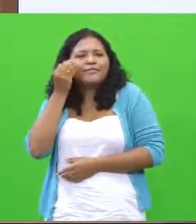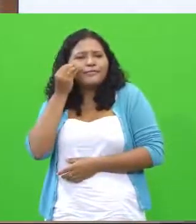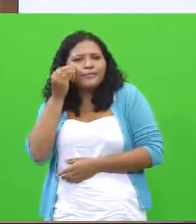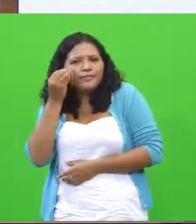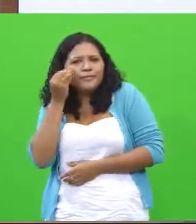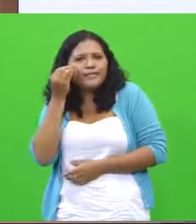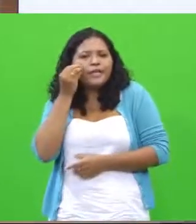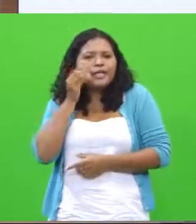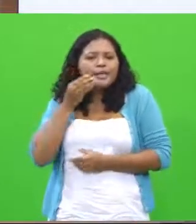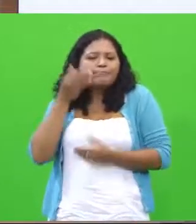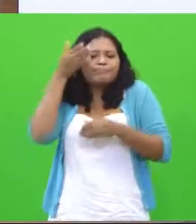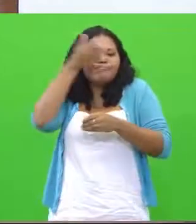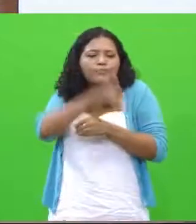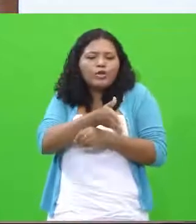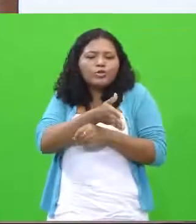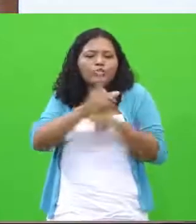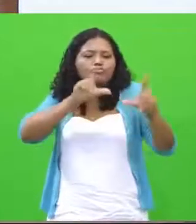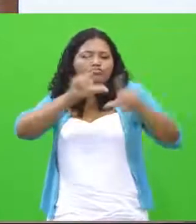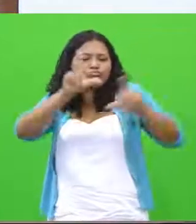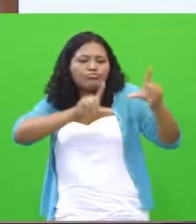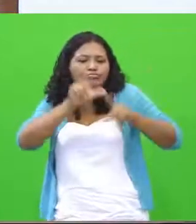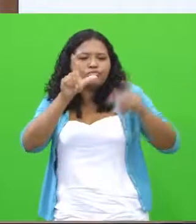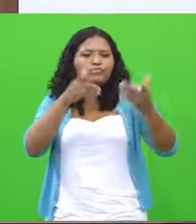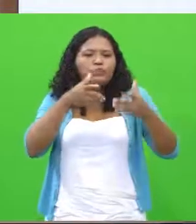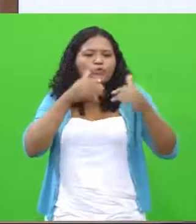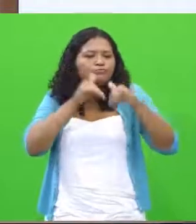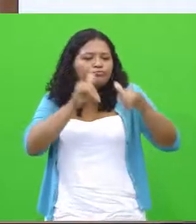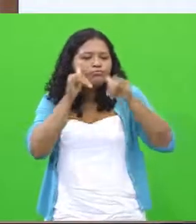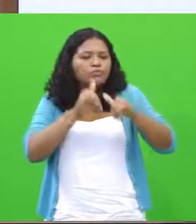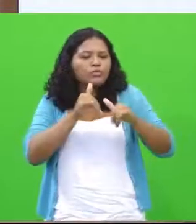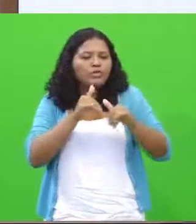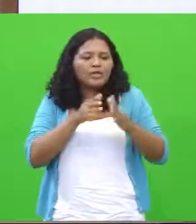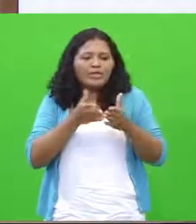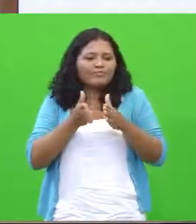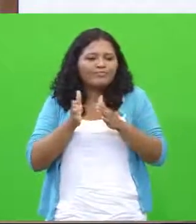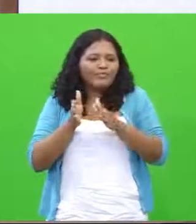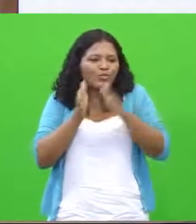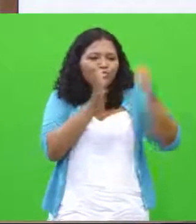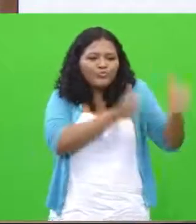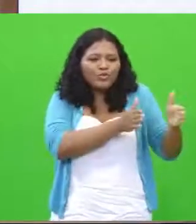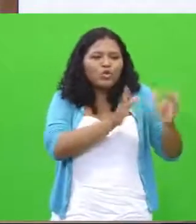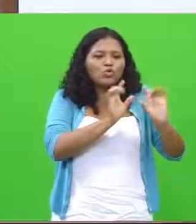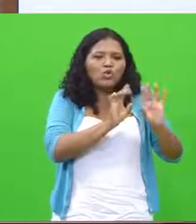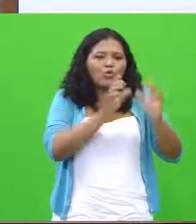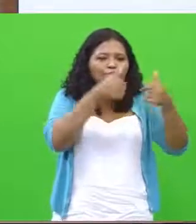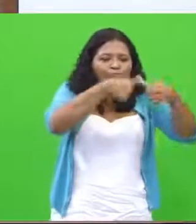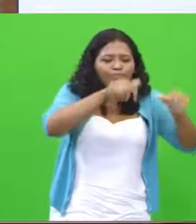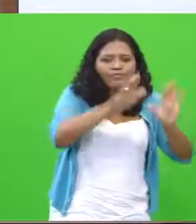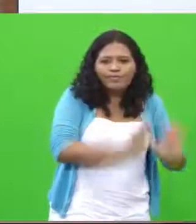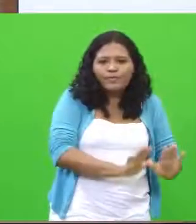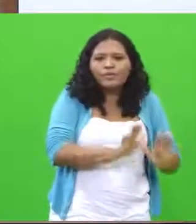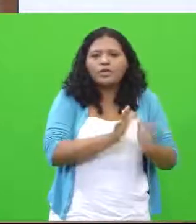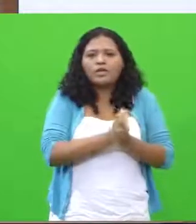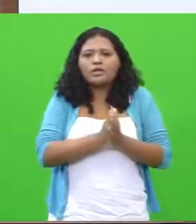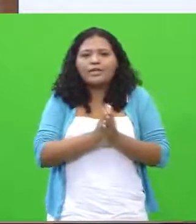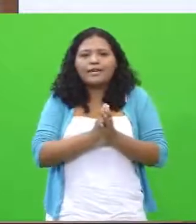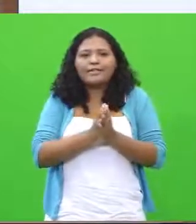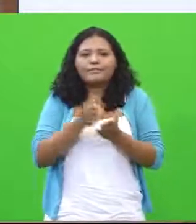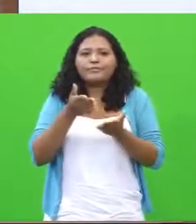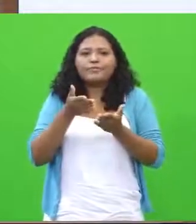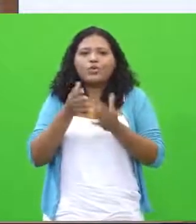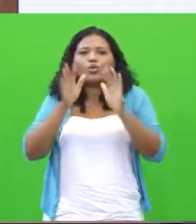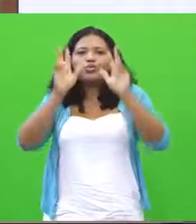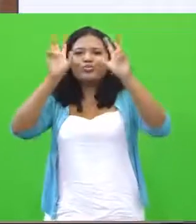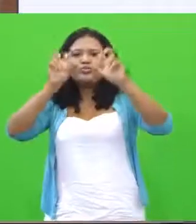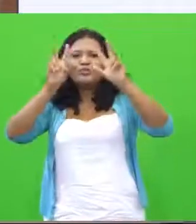dentro da propaganda. E não saíram desse patamar. Então, fugiram completamente ao tema. Porque